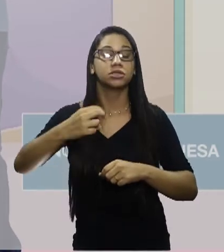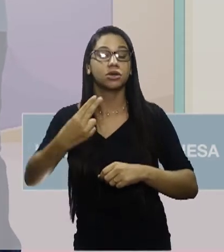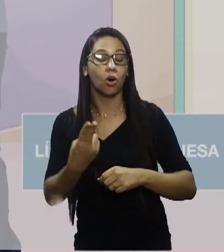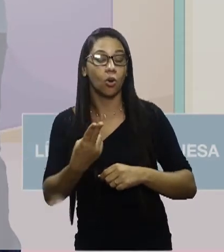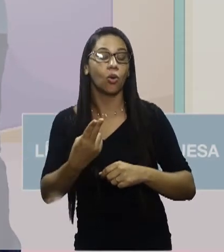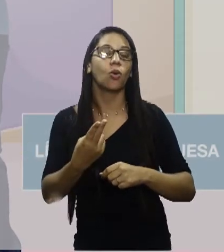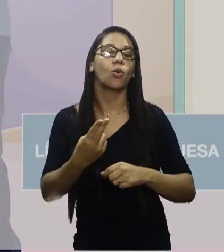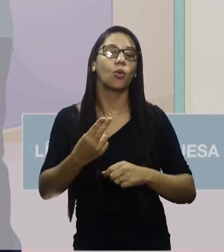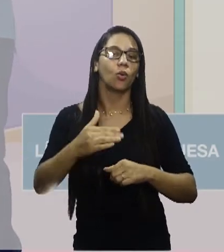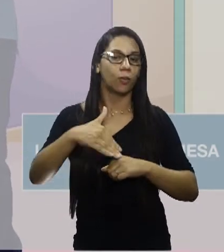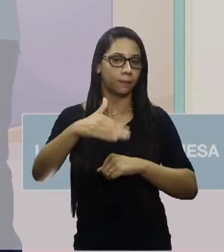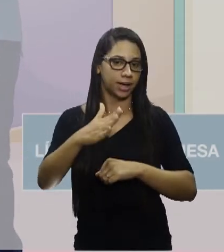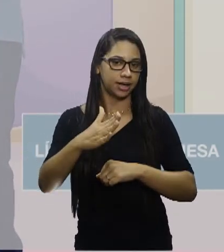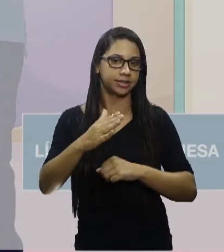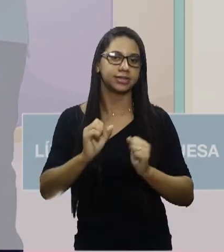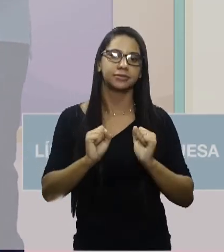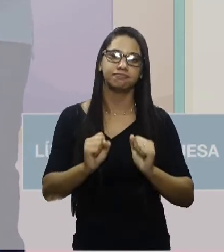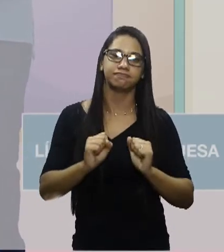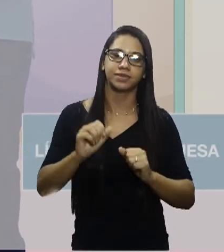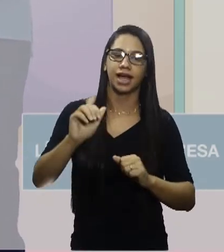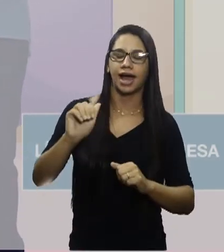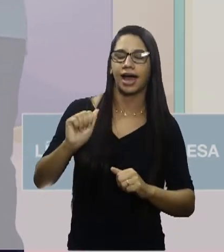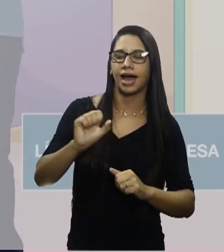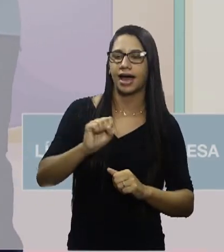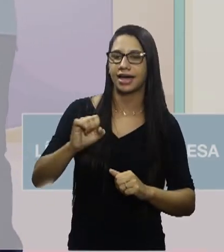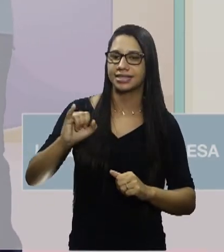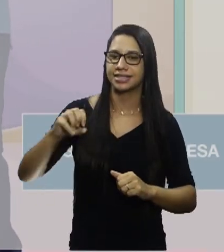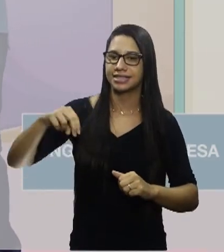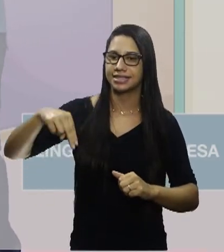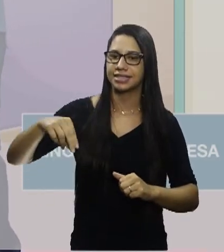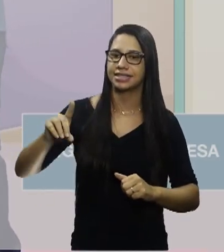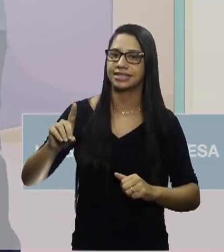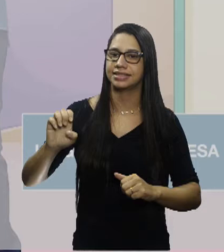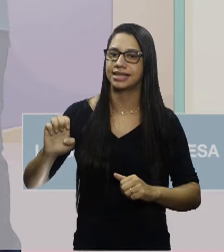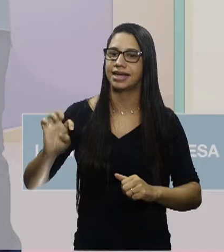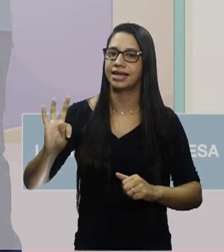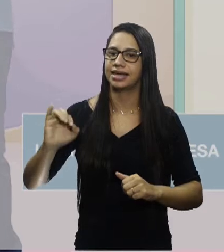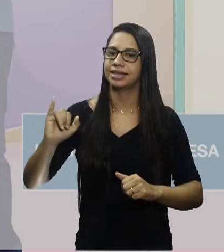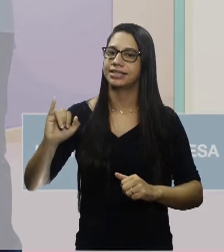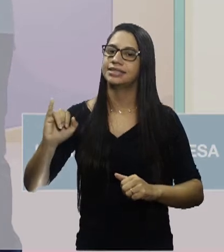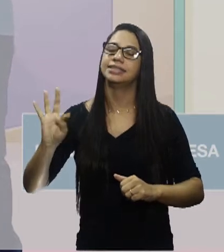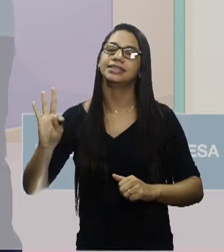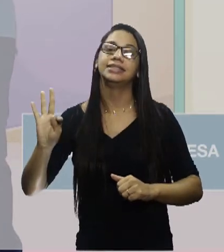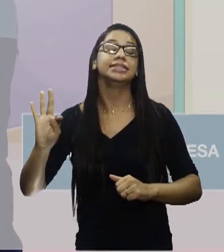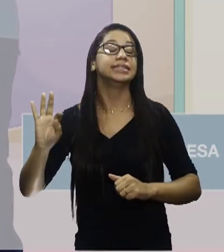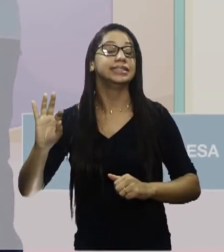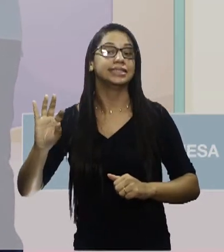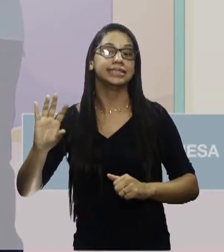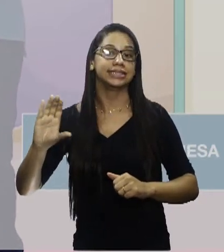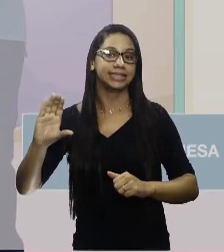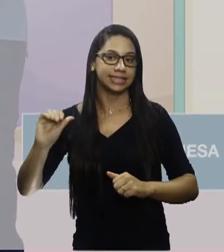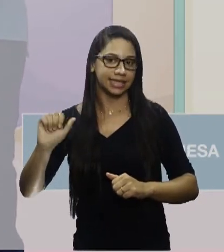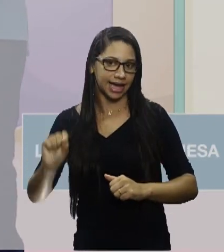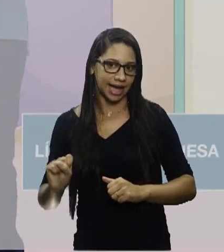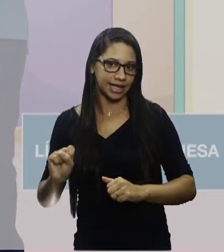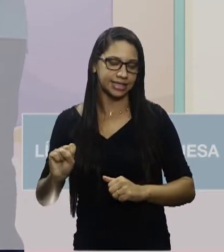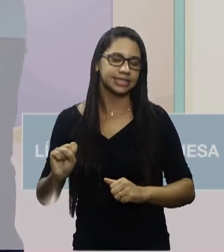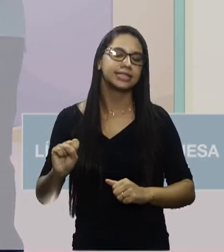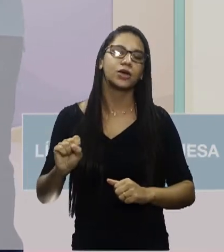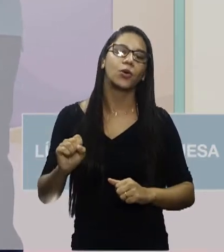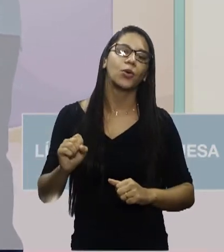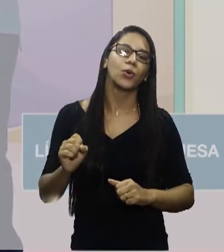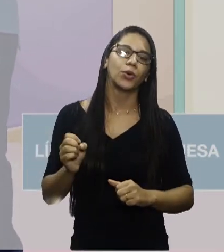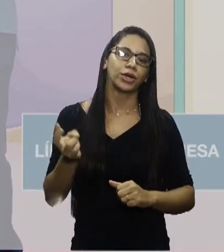orações coordenadas, elas podem ser assindéticas ou sindéticas. Quando a gente vê essa palavra sindético,